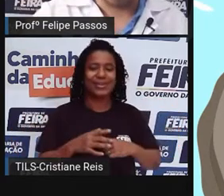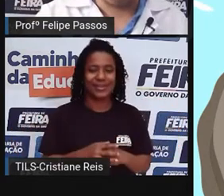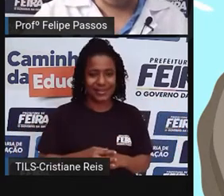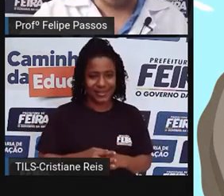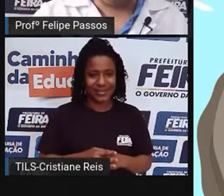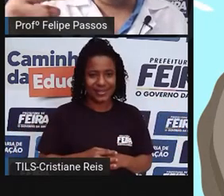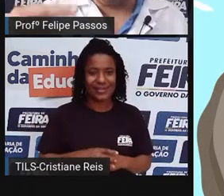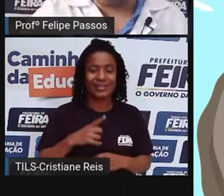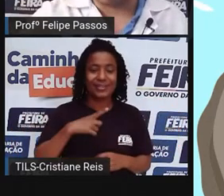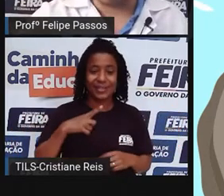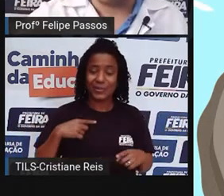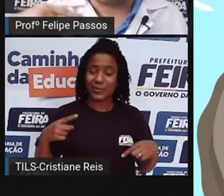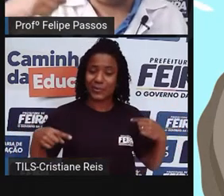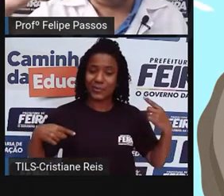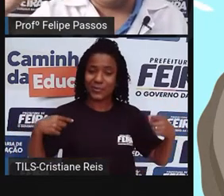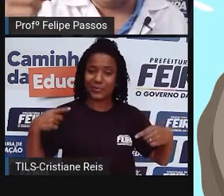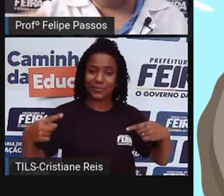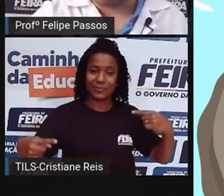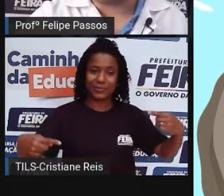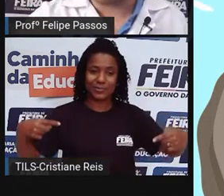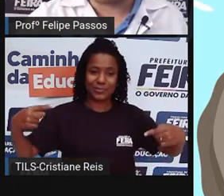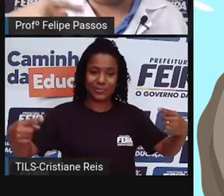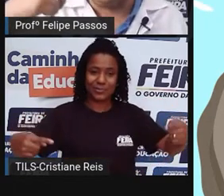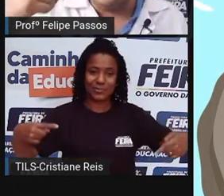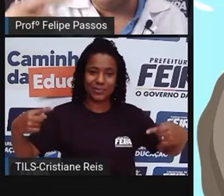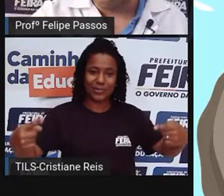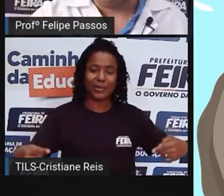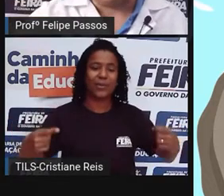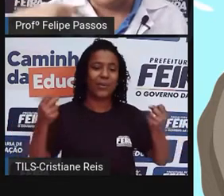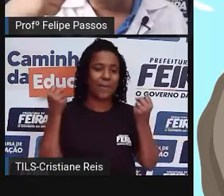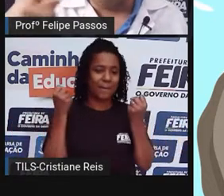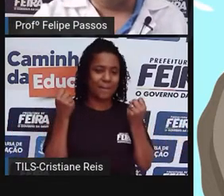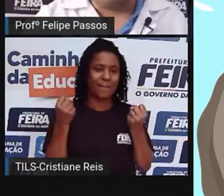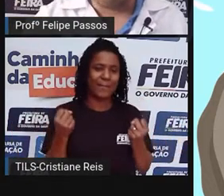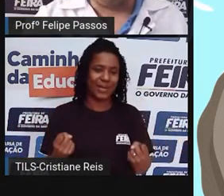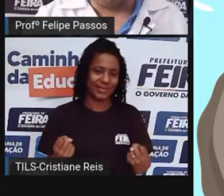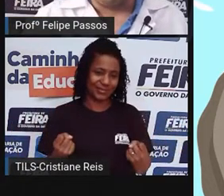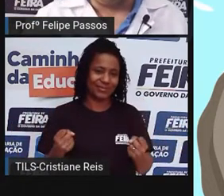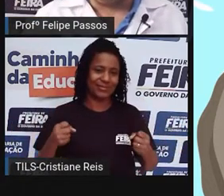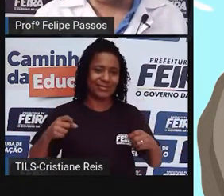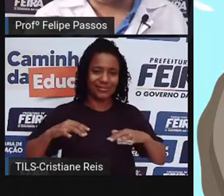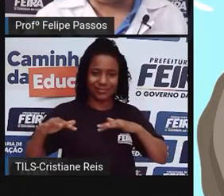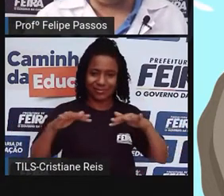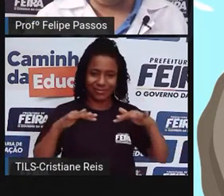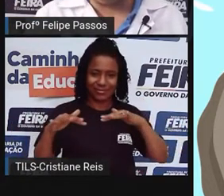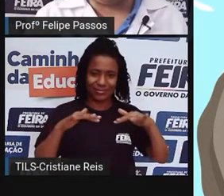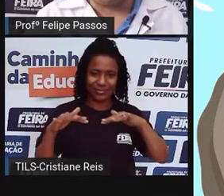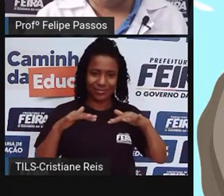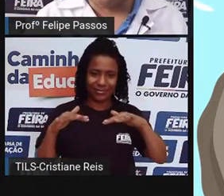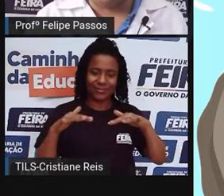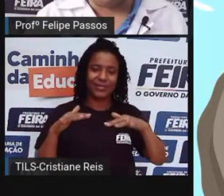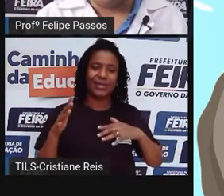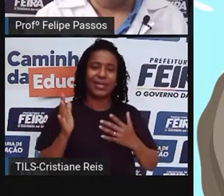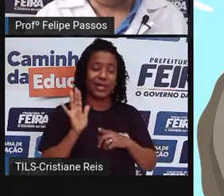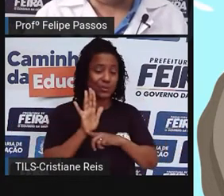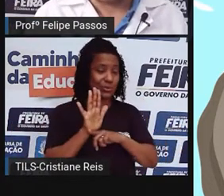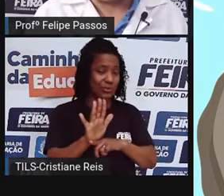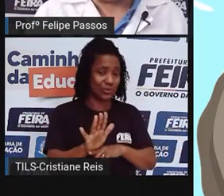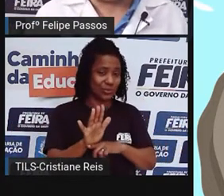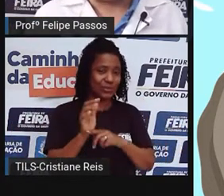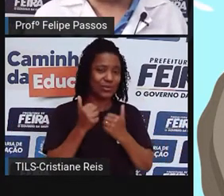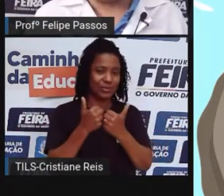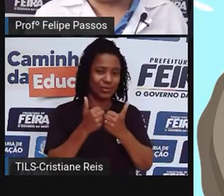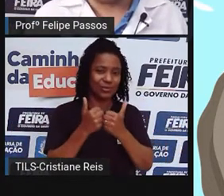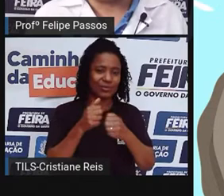movimento, ela transforma esse peso, transforma esse atrito em movimento, isso facilita o transporte. Você